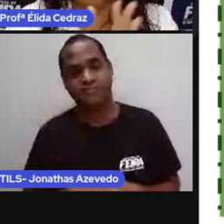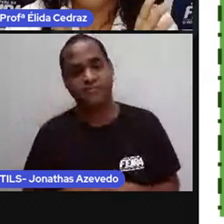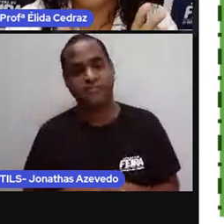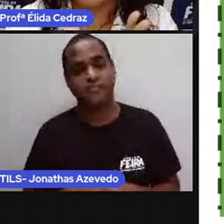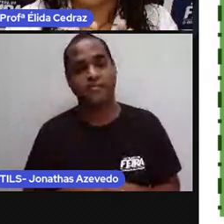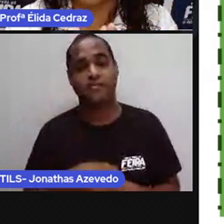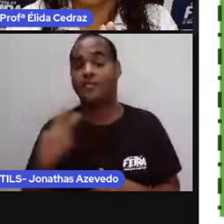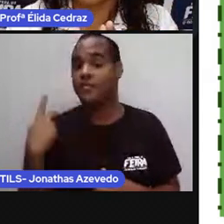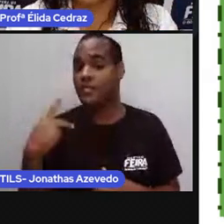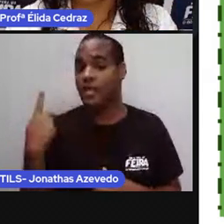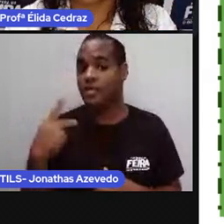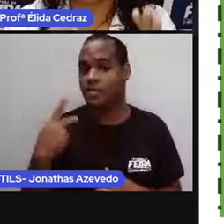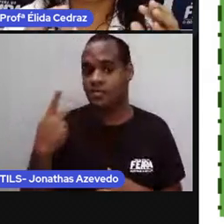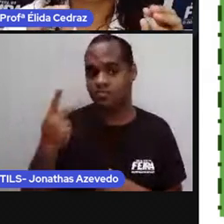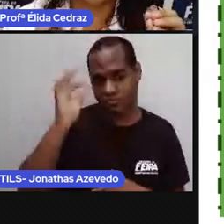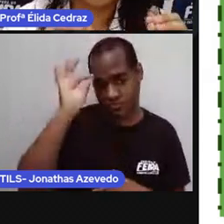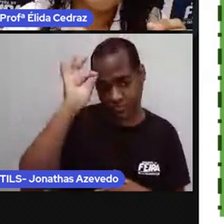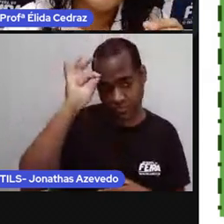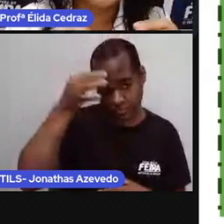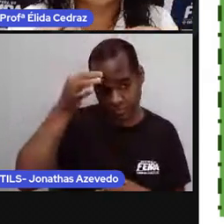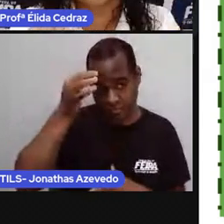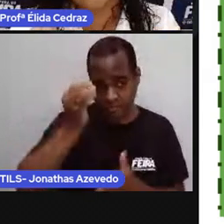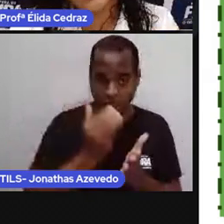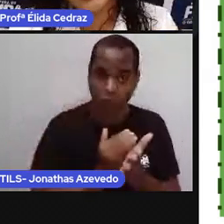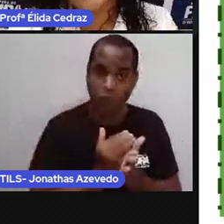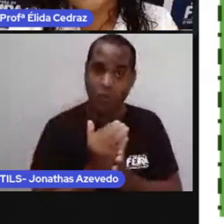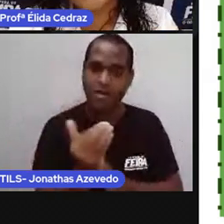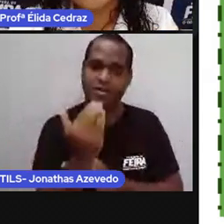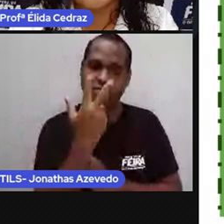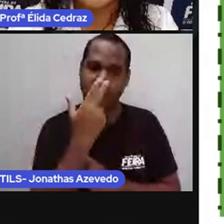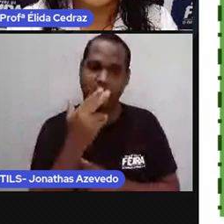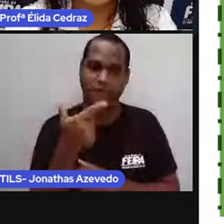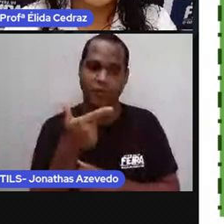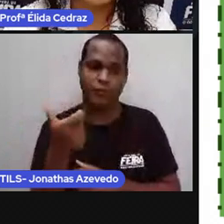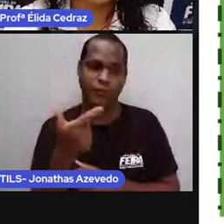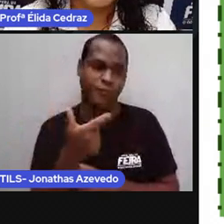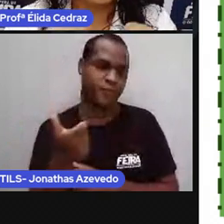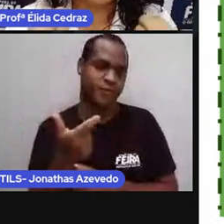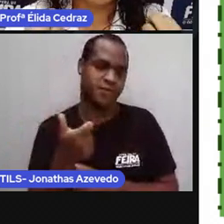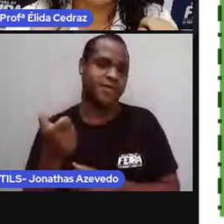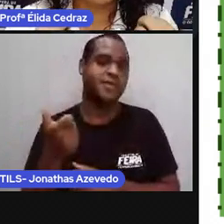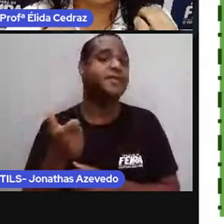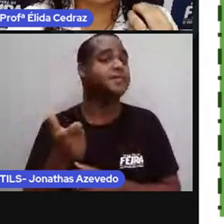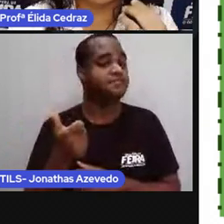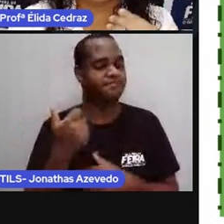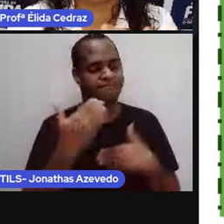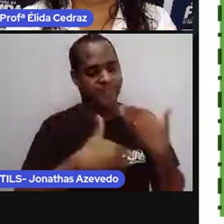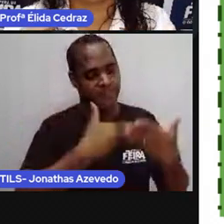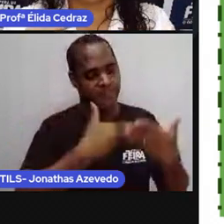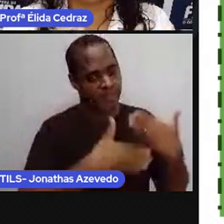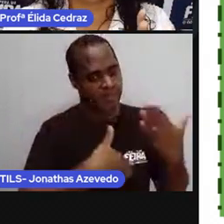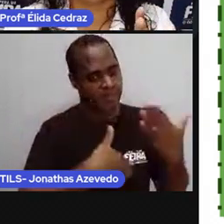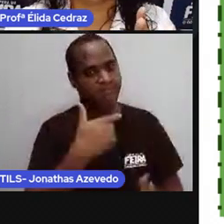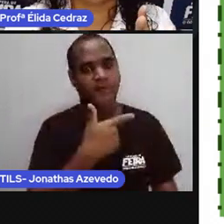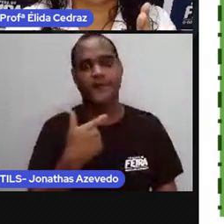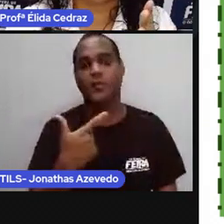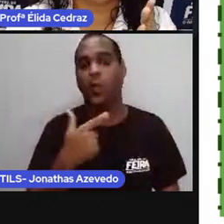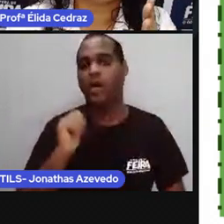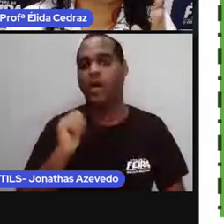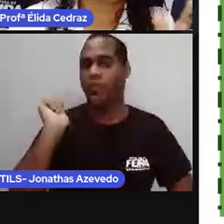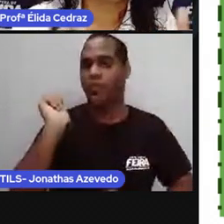adulta começa depois dos vinte e um e as mudanças que a gente tem na